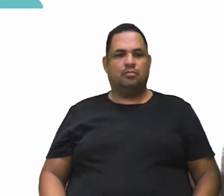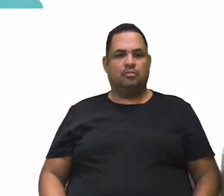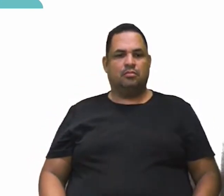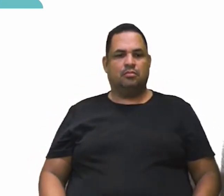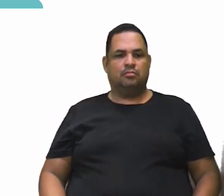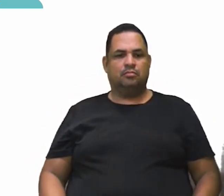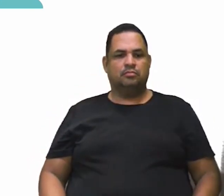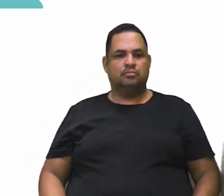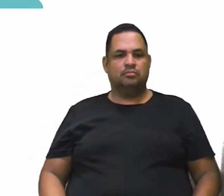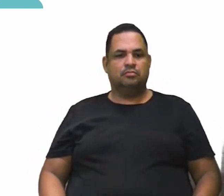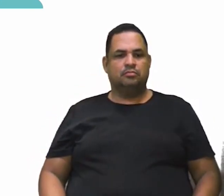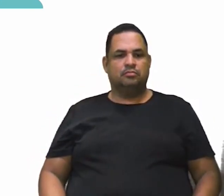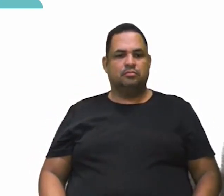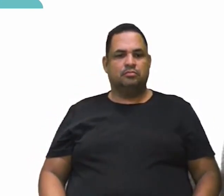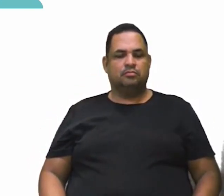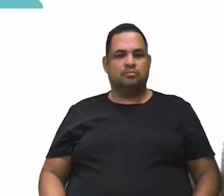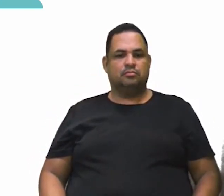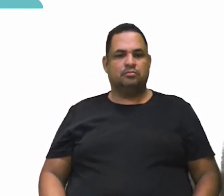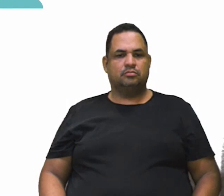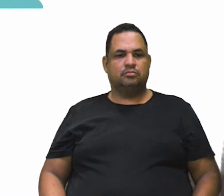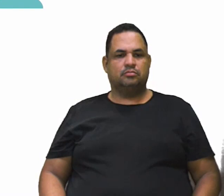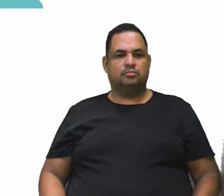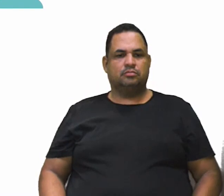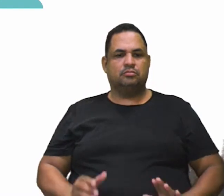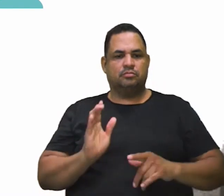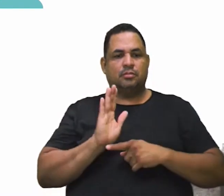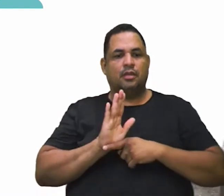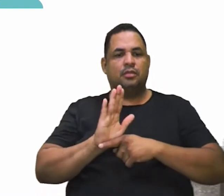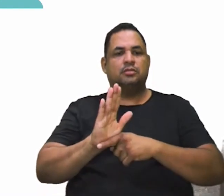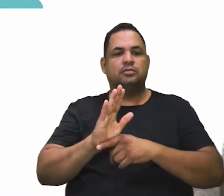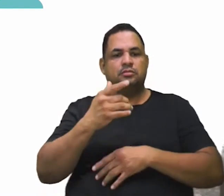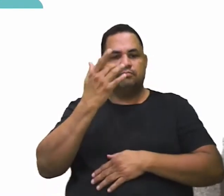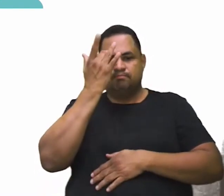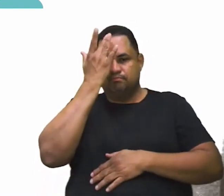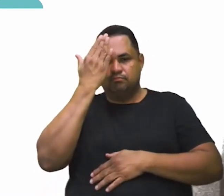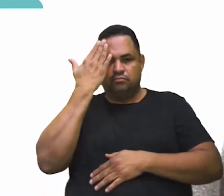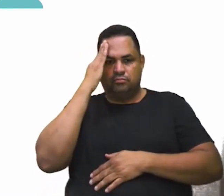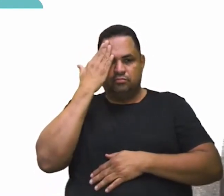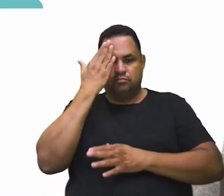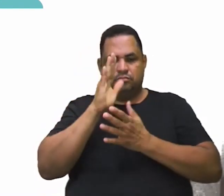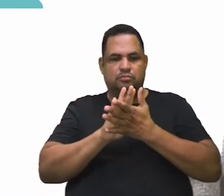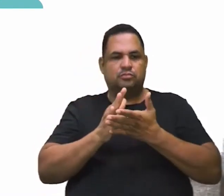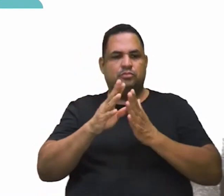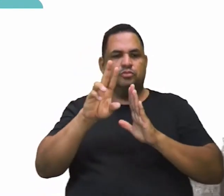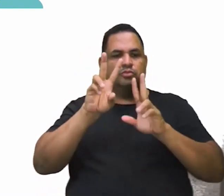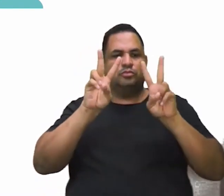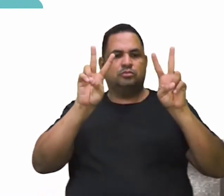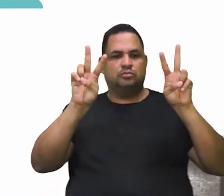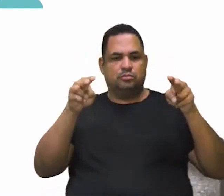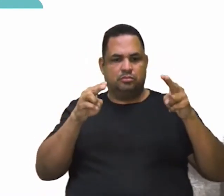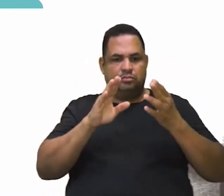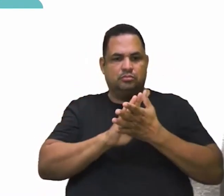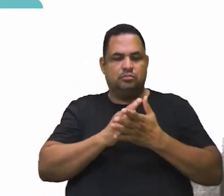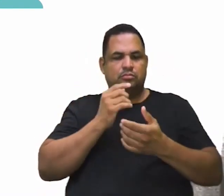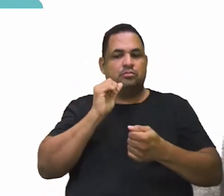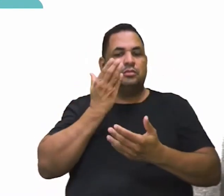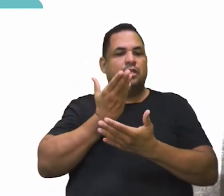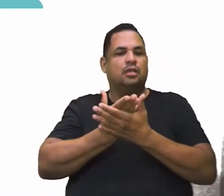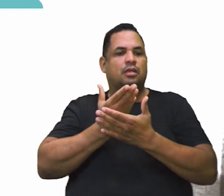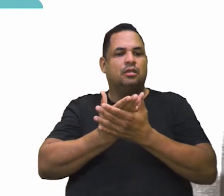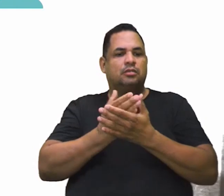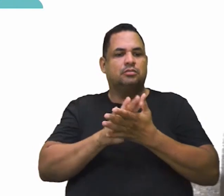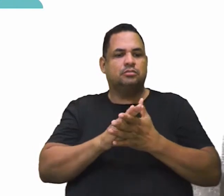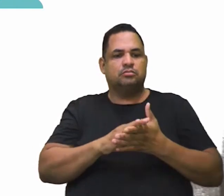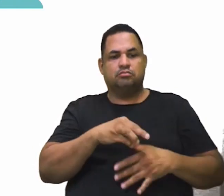Vocês vão descobrir. Que ajudará a facilitar o entendimento sobre o assunto abordado durante a aula. Está aqui